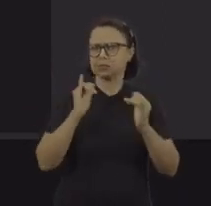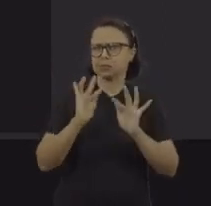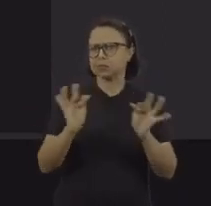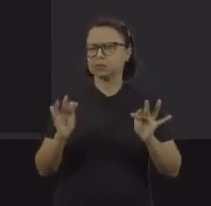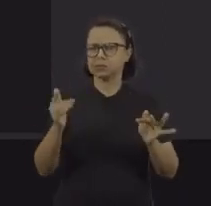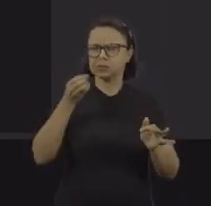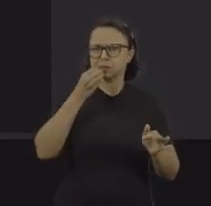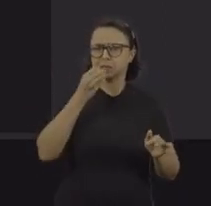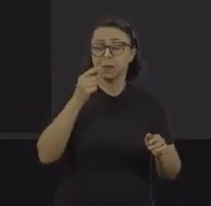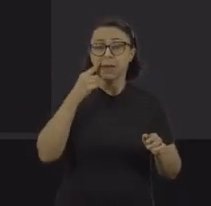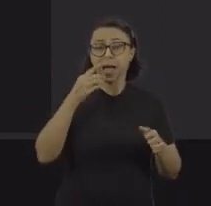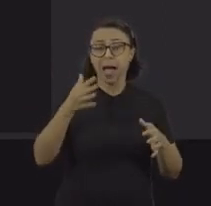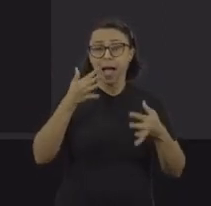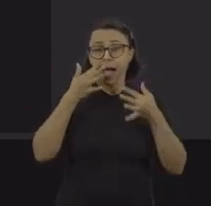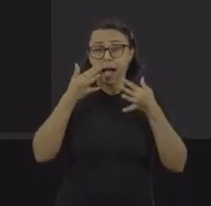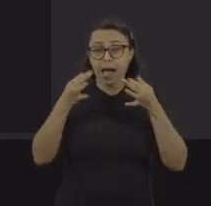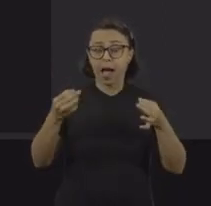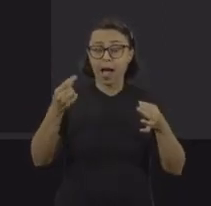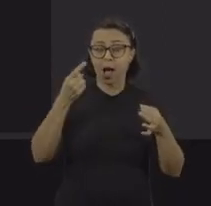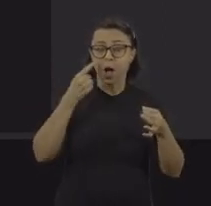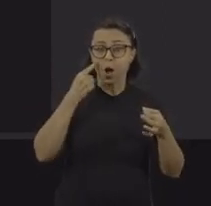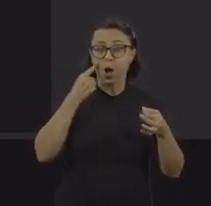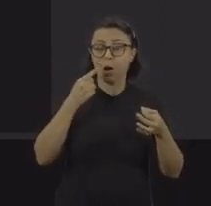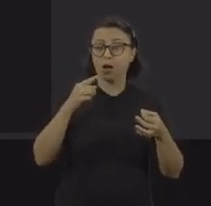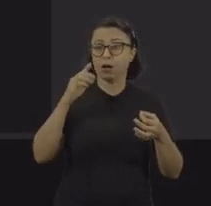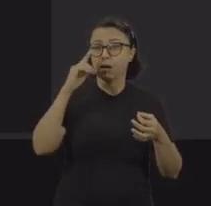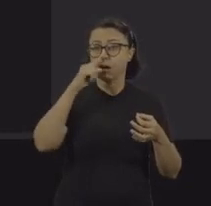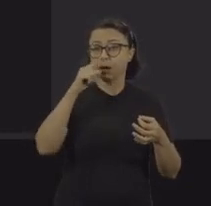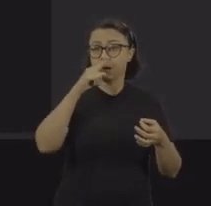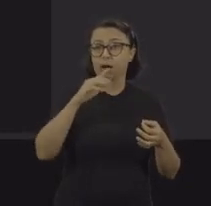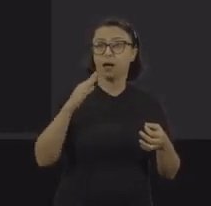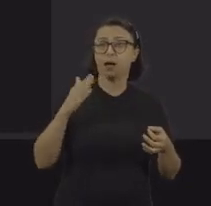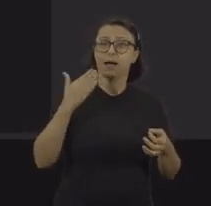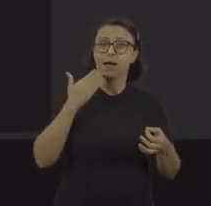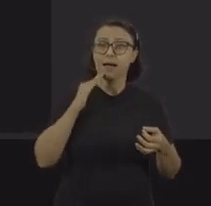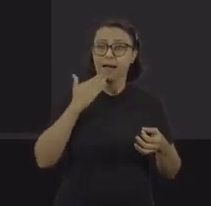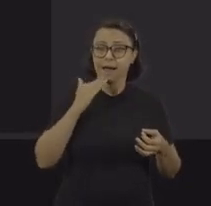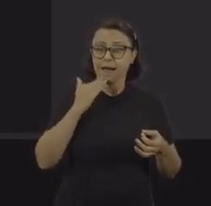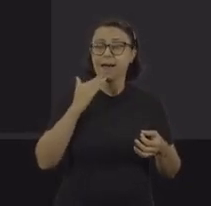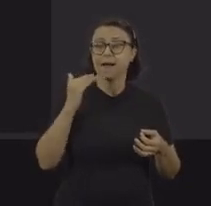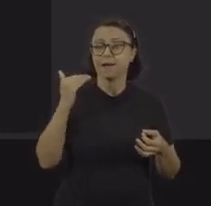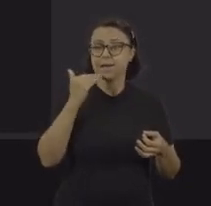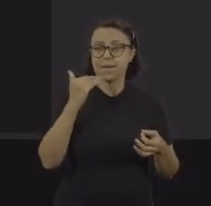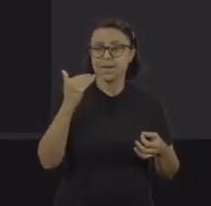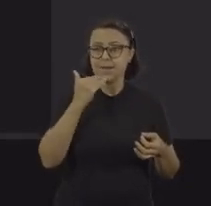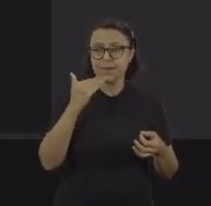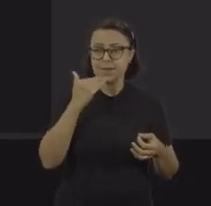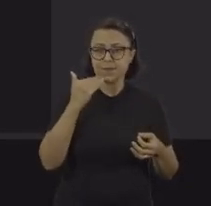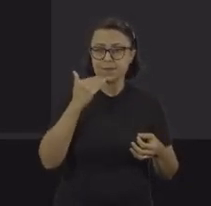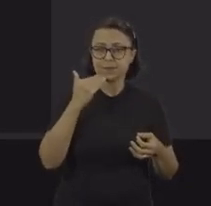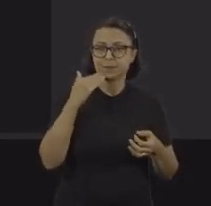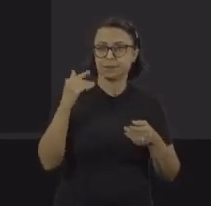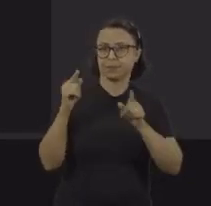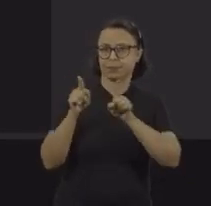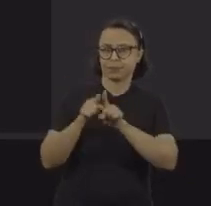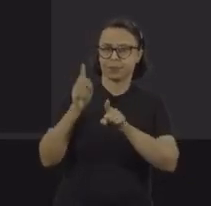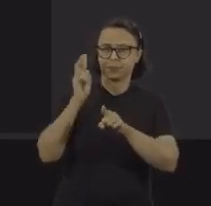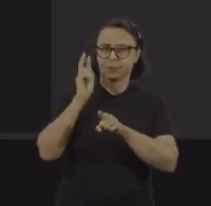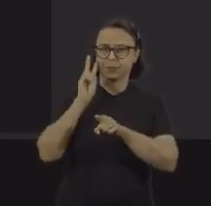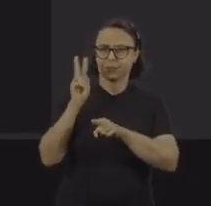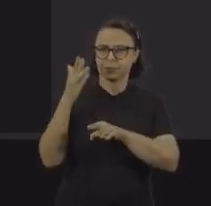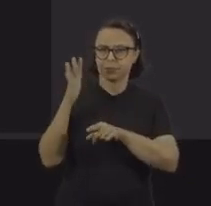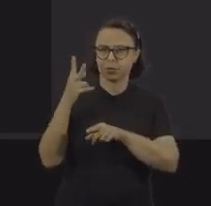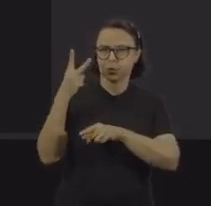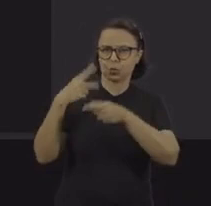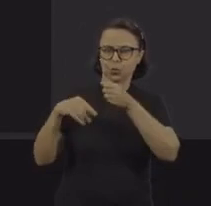mas eu queria chamar a atenção para as fiações irregulares, as fiações elétricas irregulares. No Brasil, a gente teve há mais ou menos